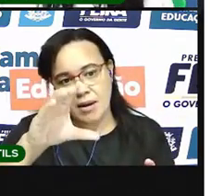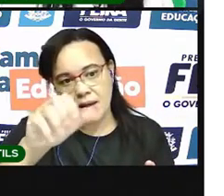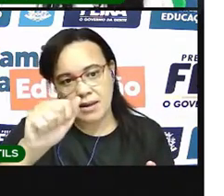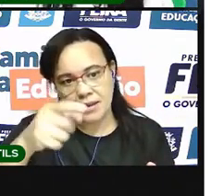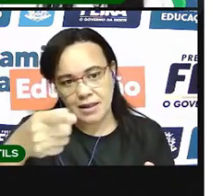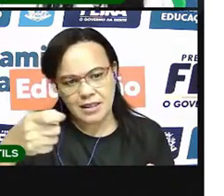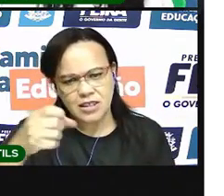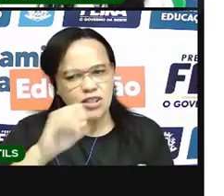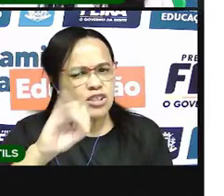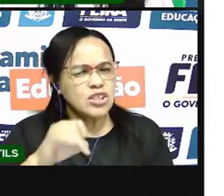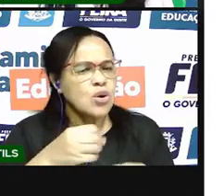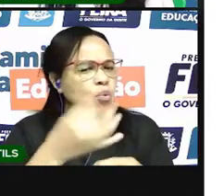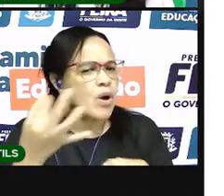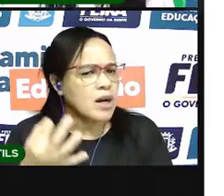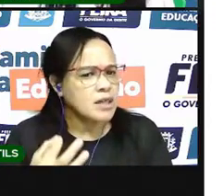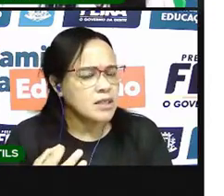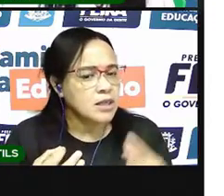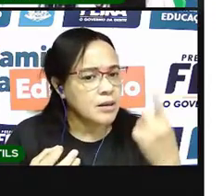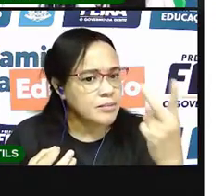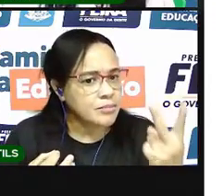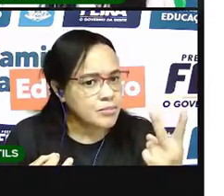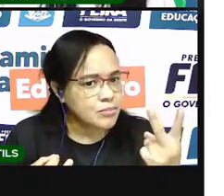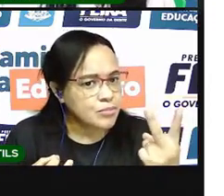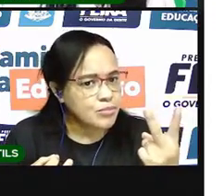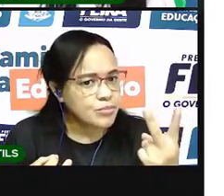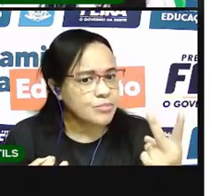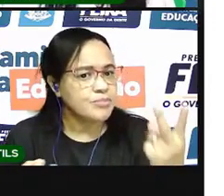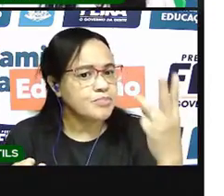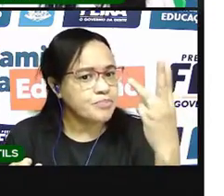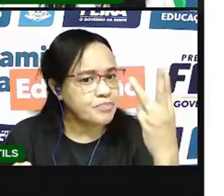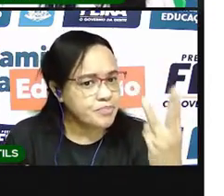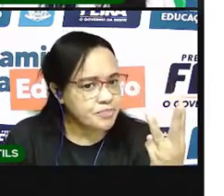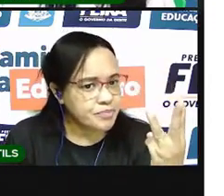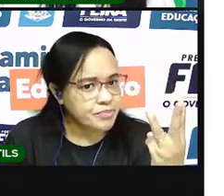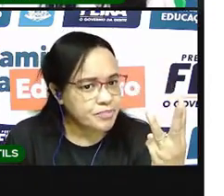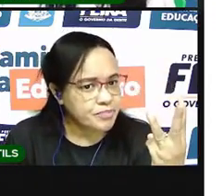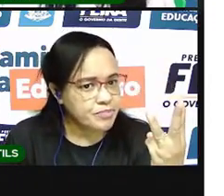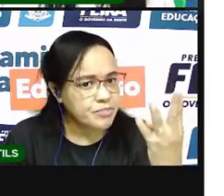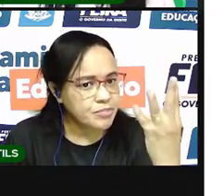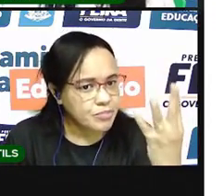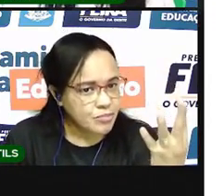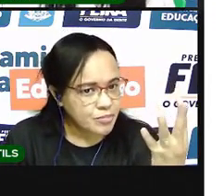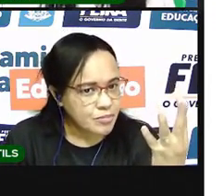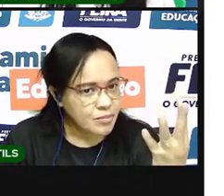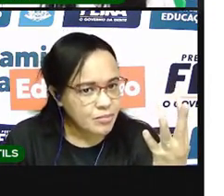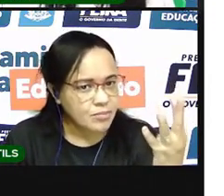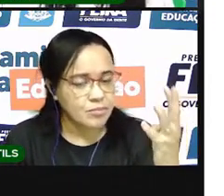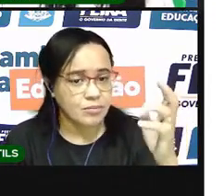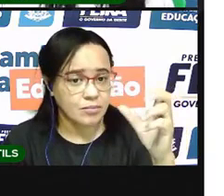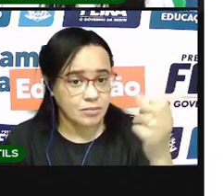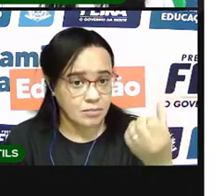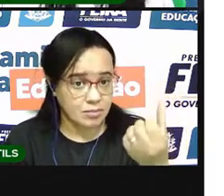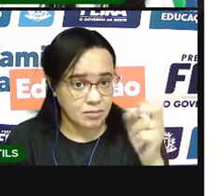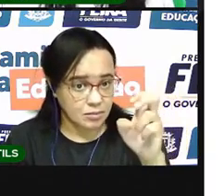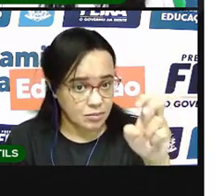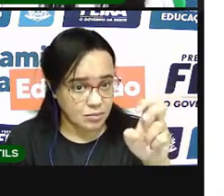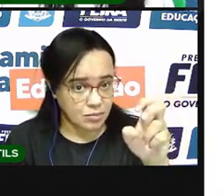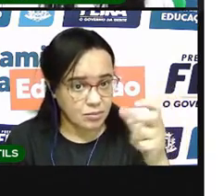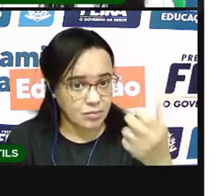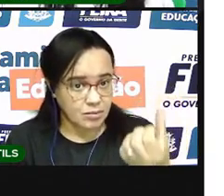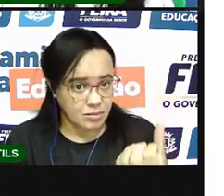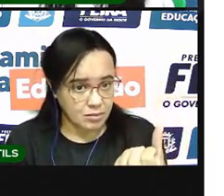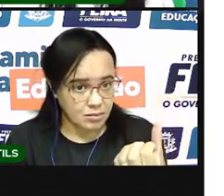Ó, uma, duas, três, quatro, cinco,